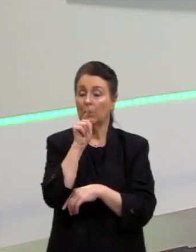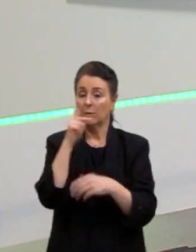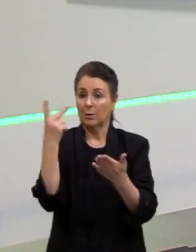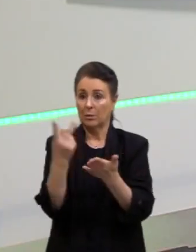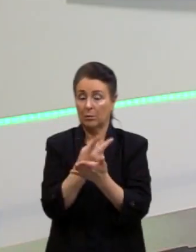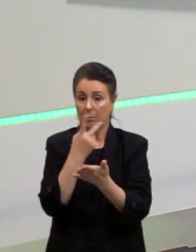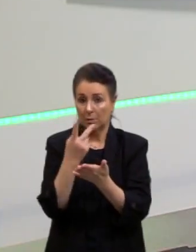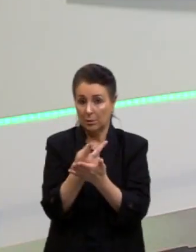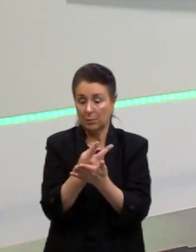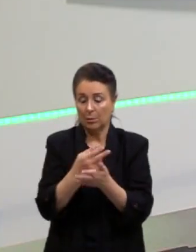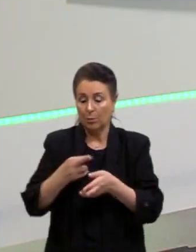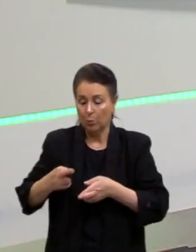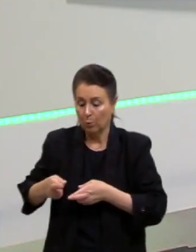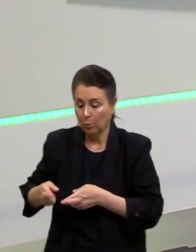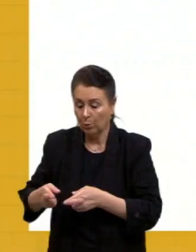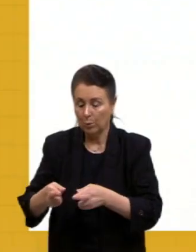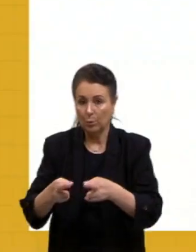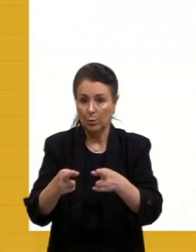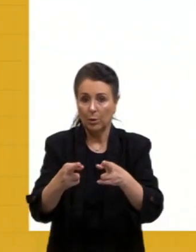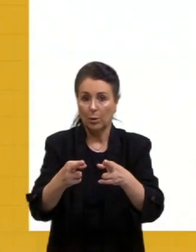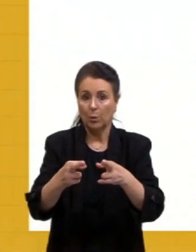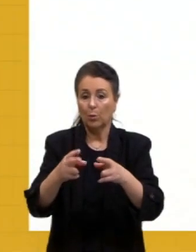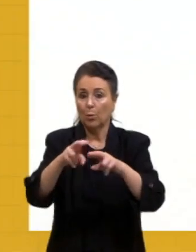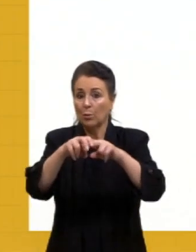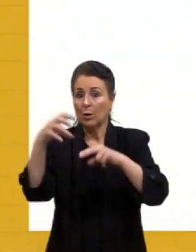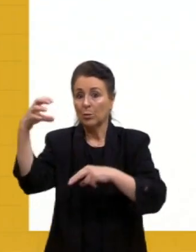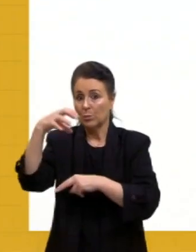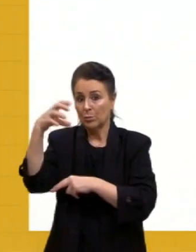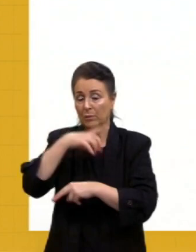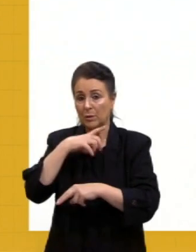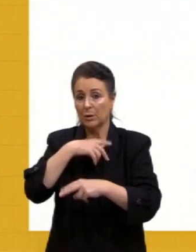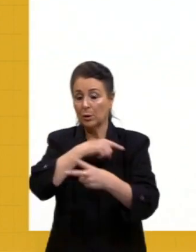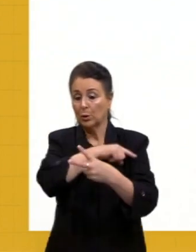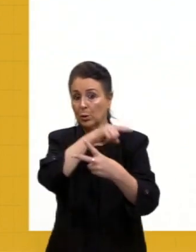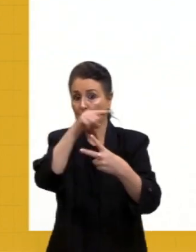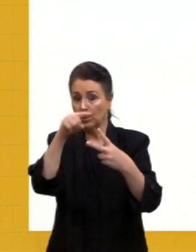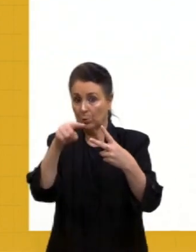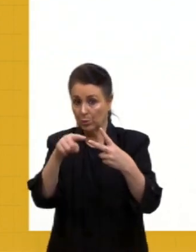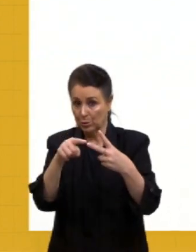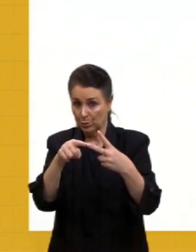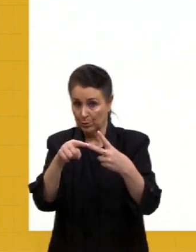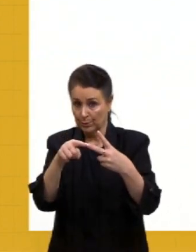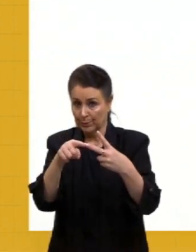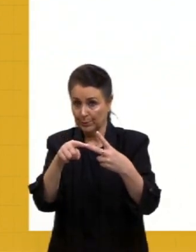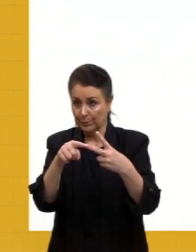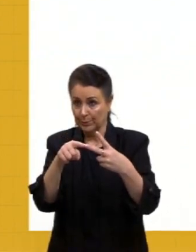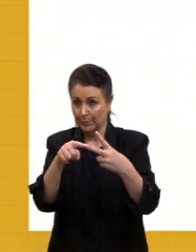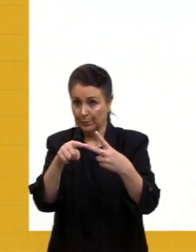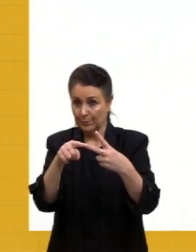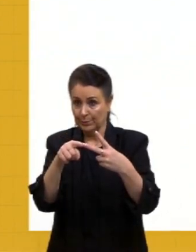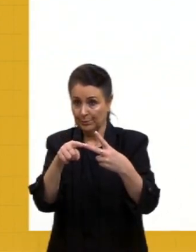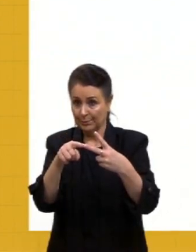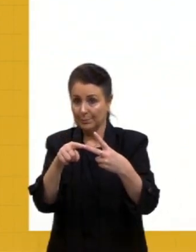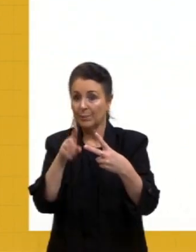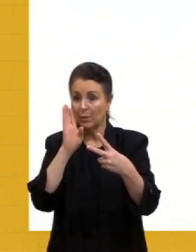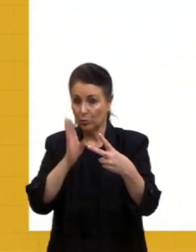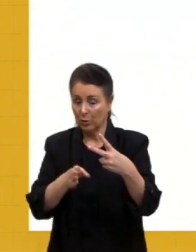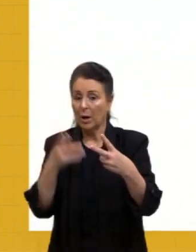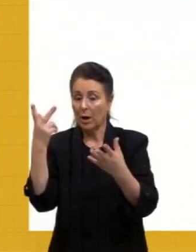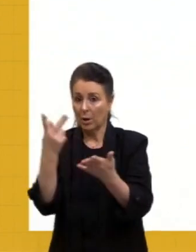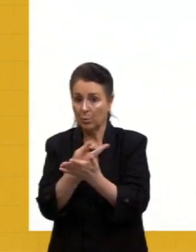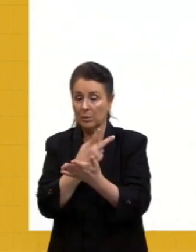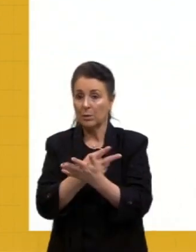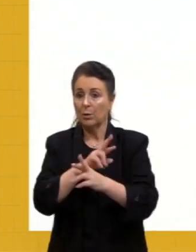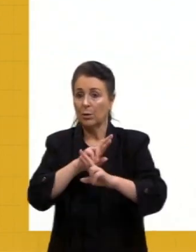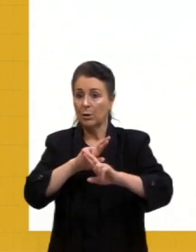seja por um rio ou por chuva, nós vamos ter dois tipos, a ravina e a vossoroca. Já vi isso acontecer. Diferença